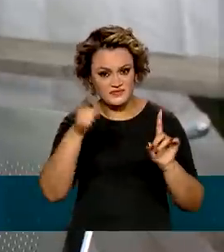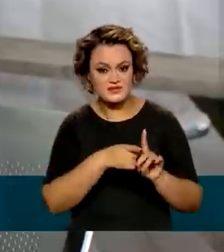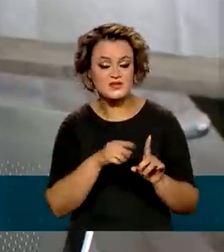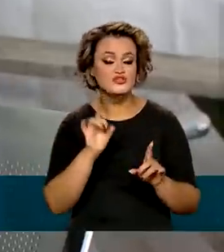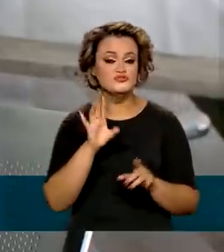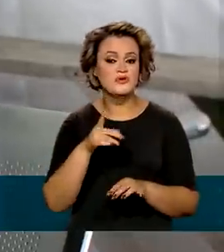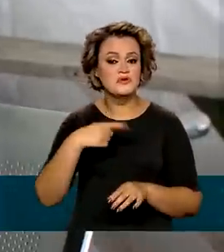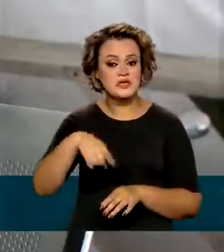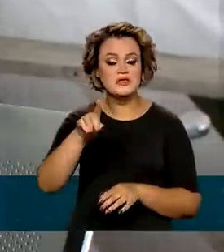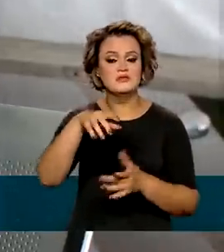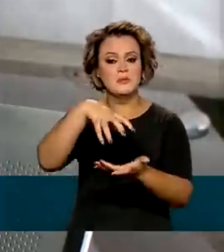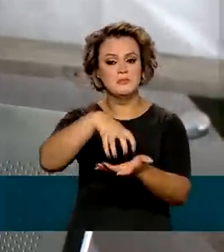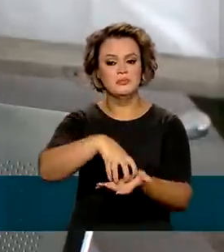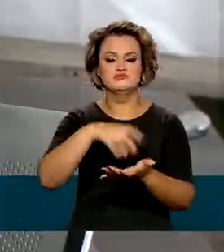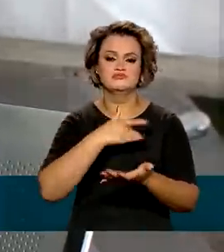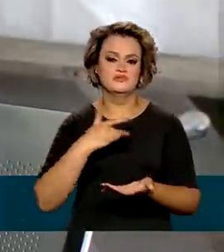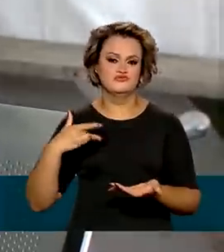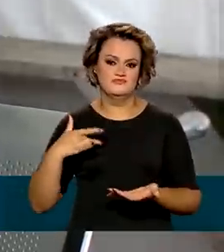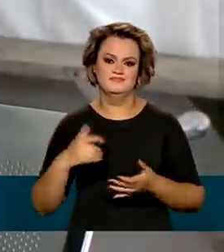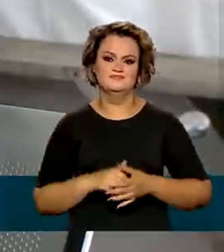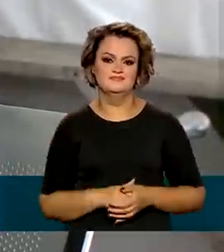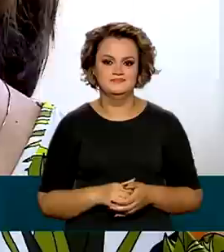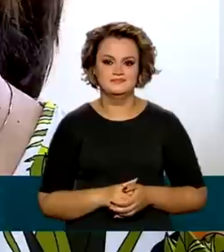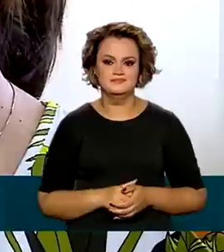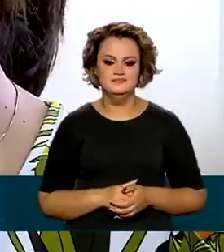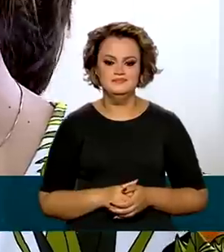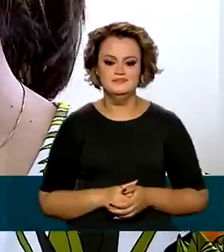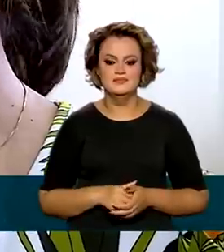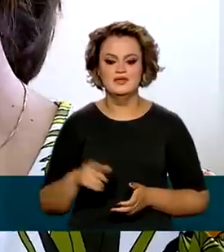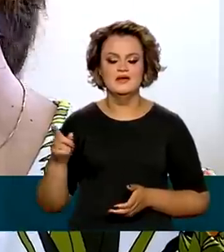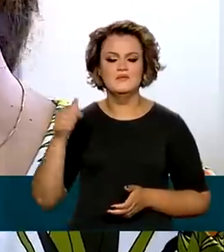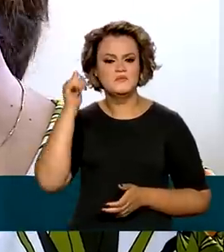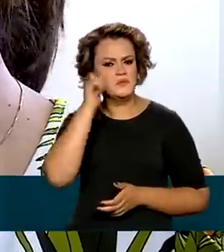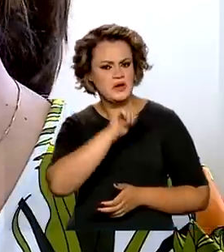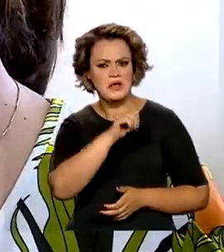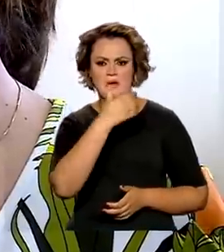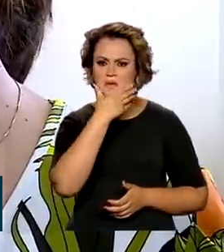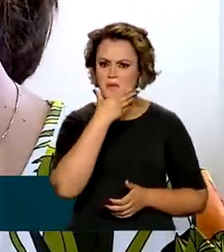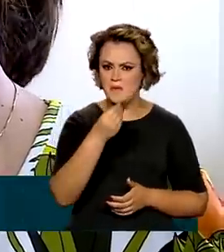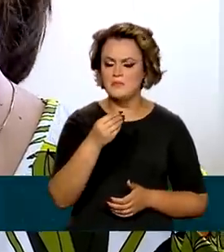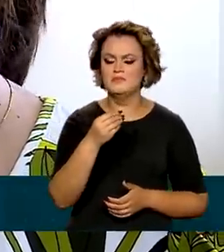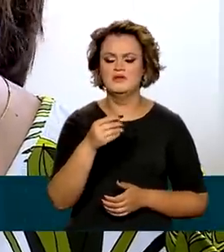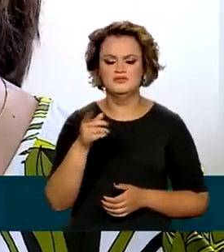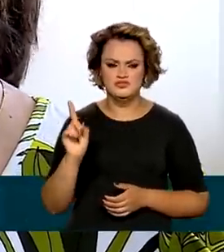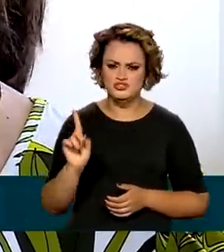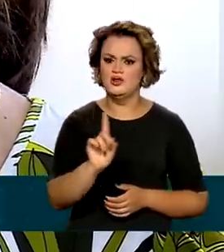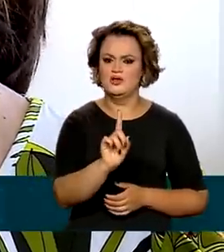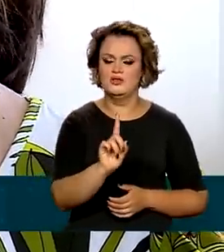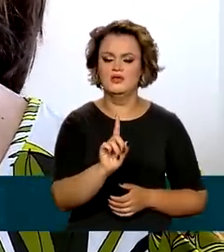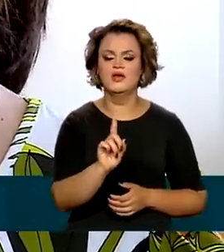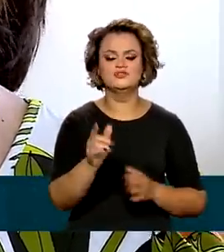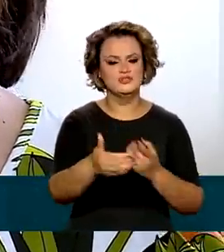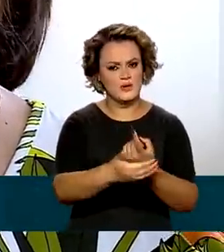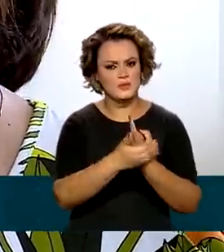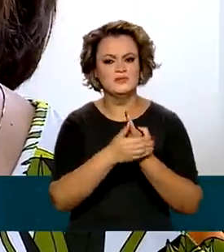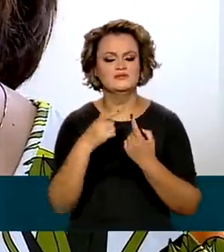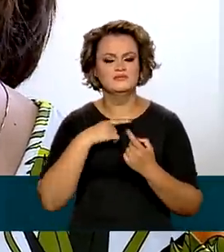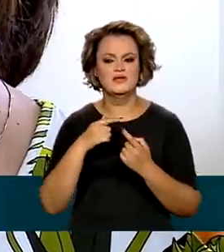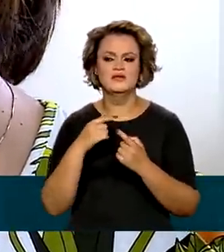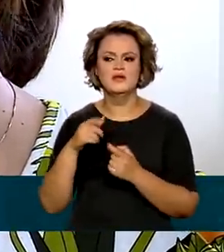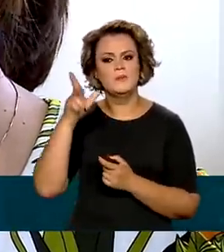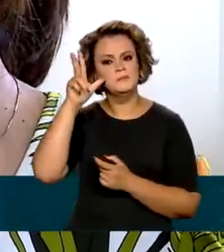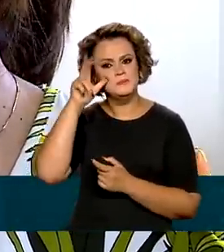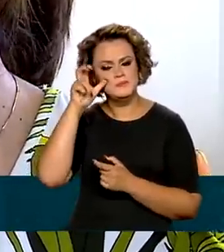é só procurar uma unidade básica de saúde. A mulher ou o homem, ele é acolhido, ele tem uma escuta,